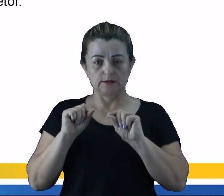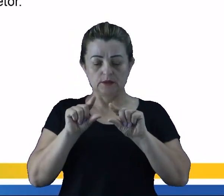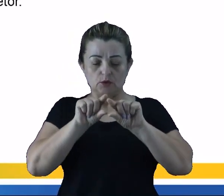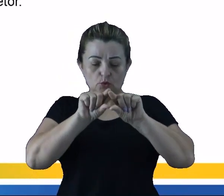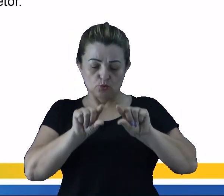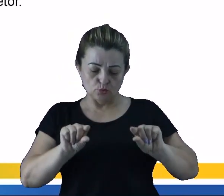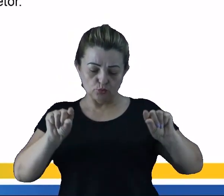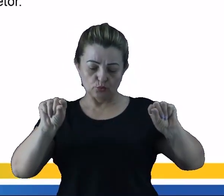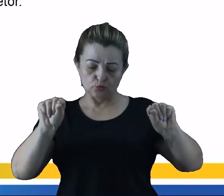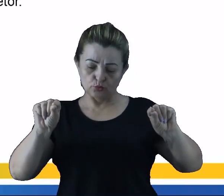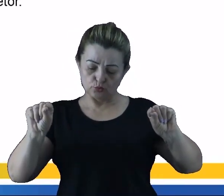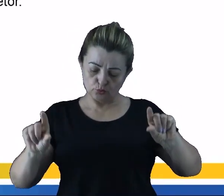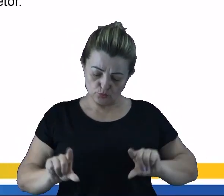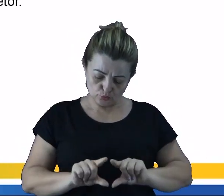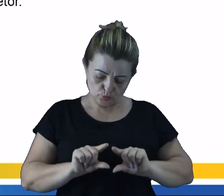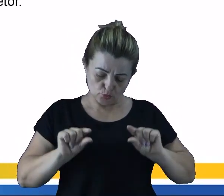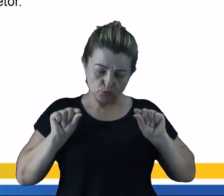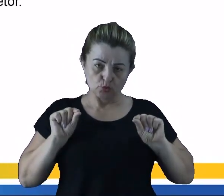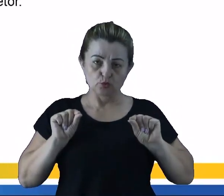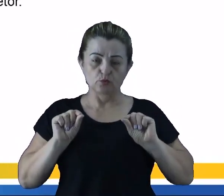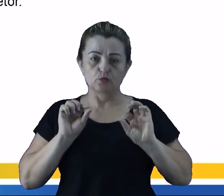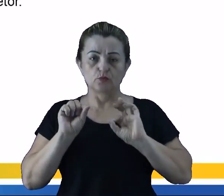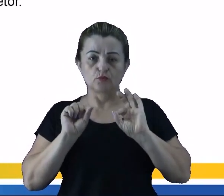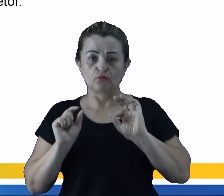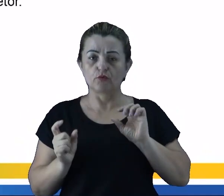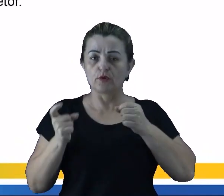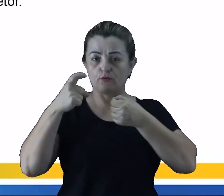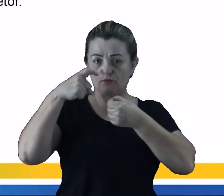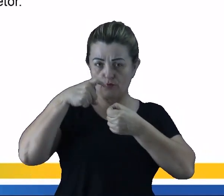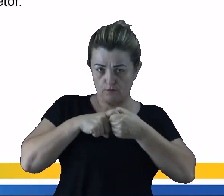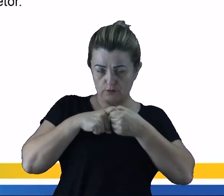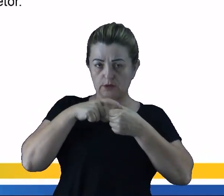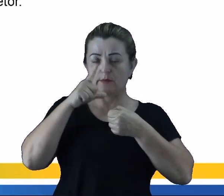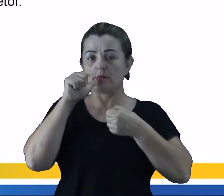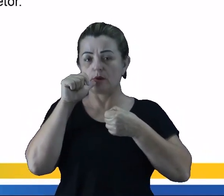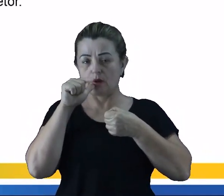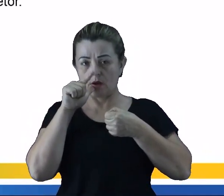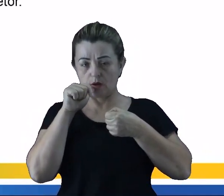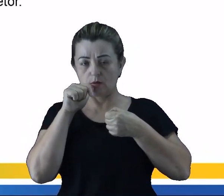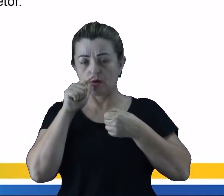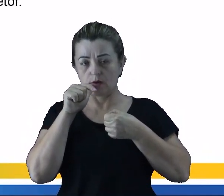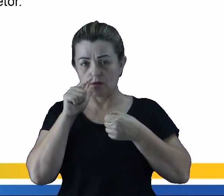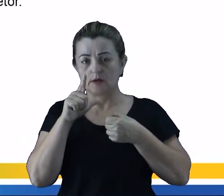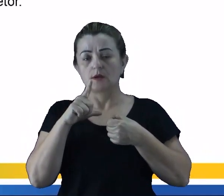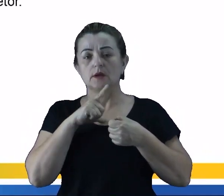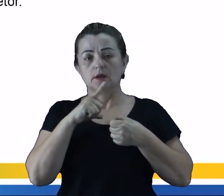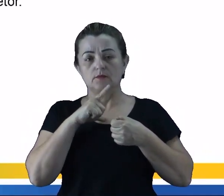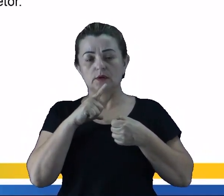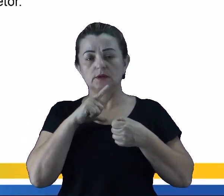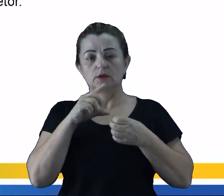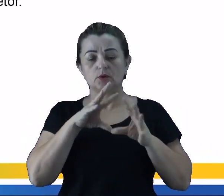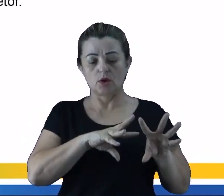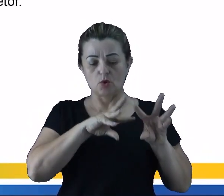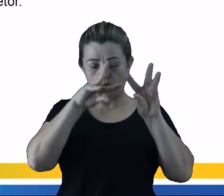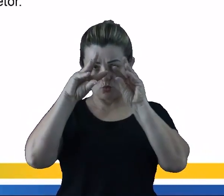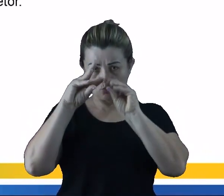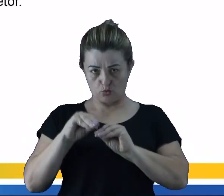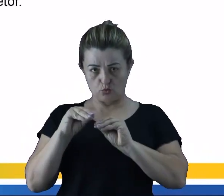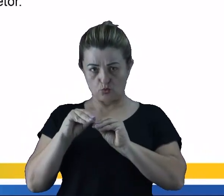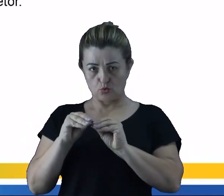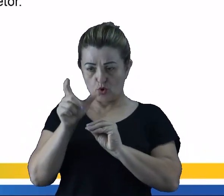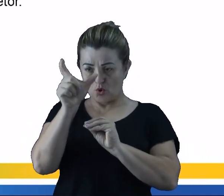nesse tubo condensador, ele vai voltar para o estado líquido. Então, ele vai ser recolhido aqui nesse